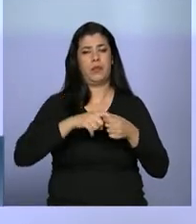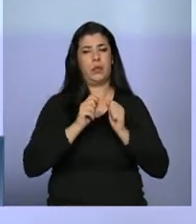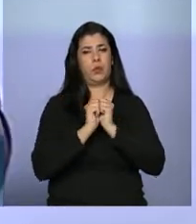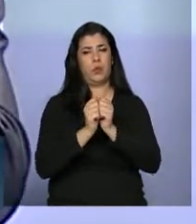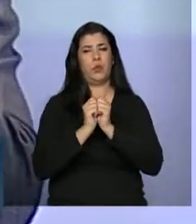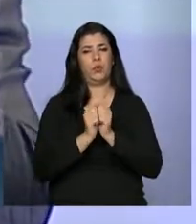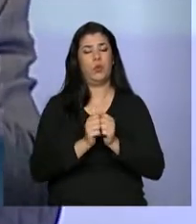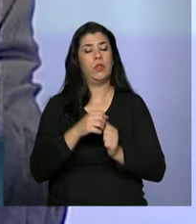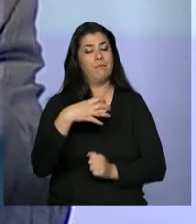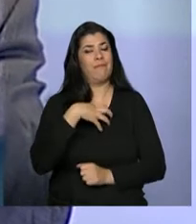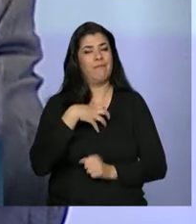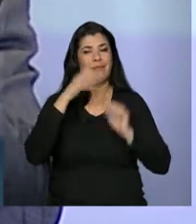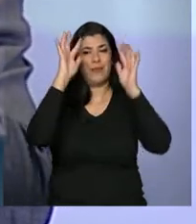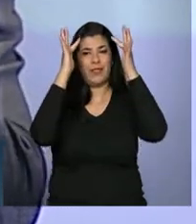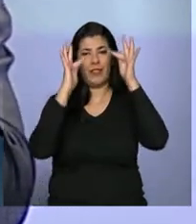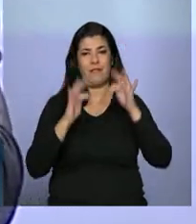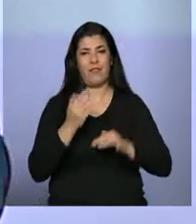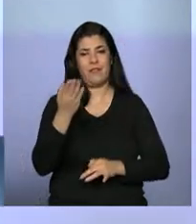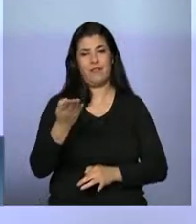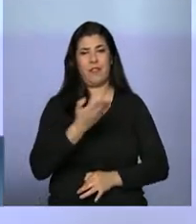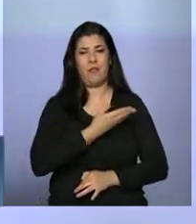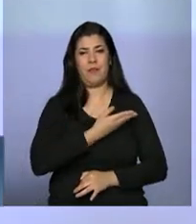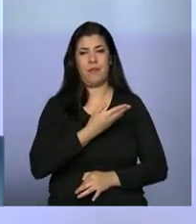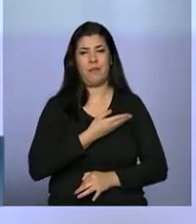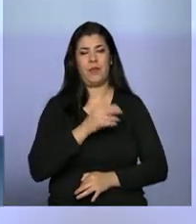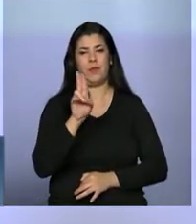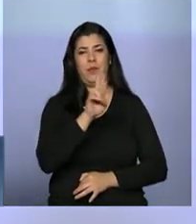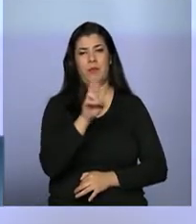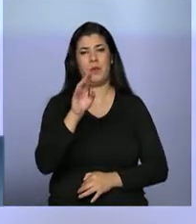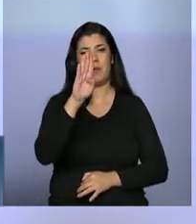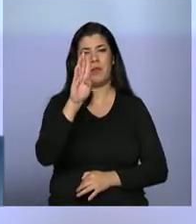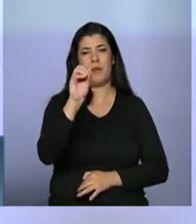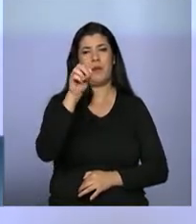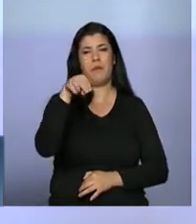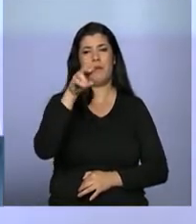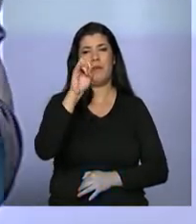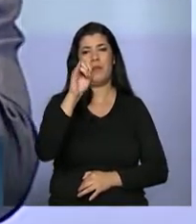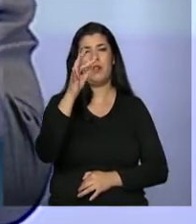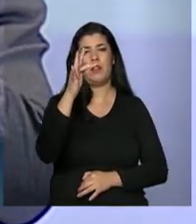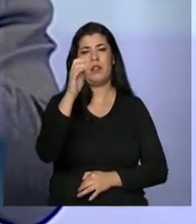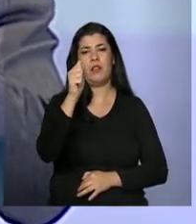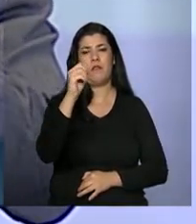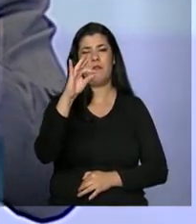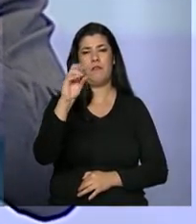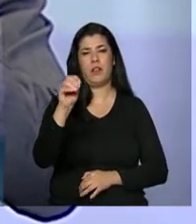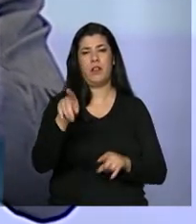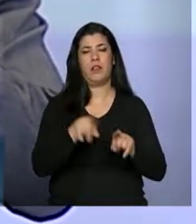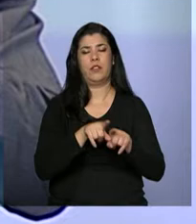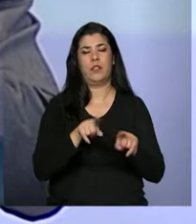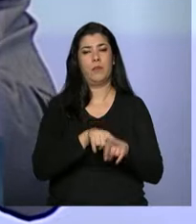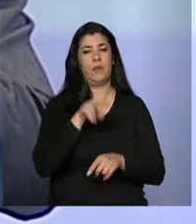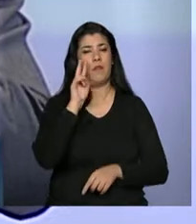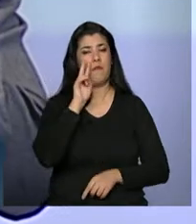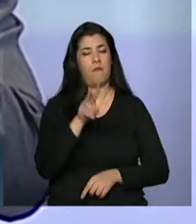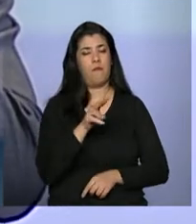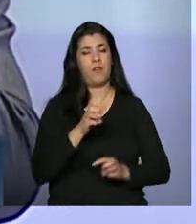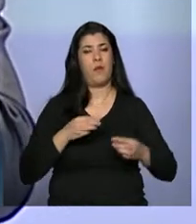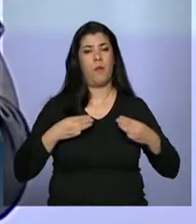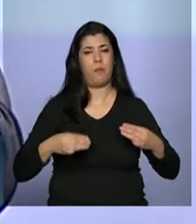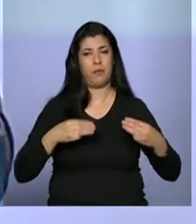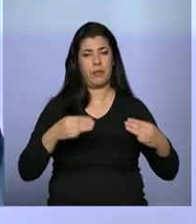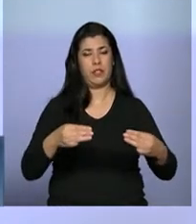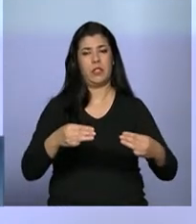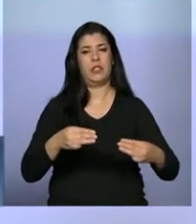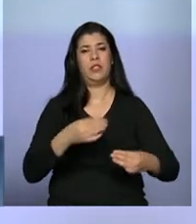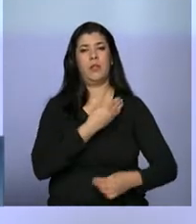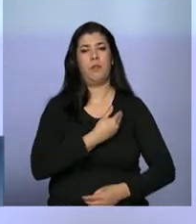muito feliz de ver aqui o meu amigo José Bonifácio, Guilherme, fico muito feliz de ver o Ministério Público Federal aqui conosco